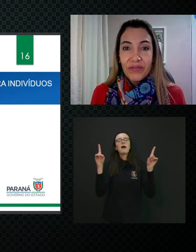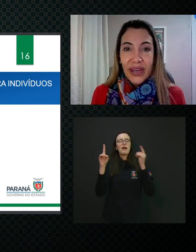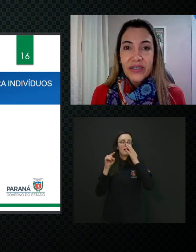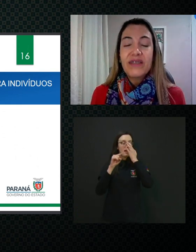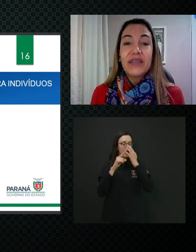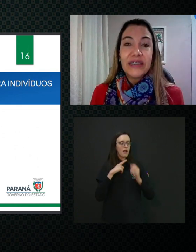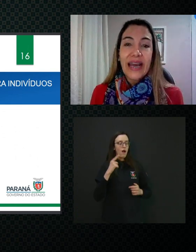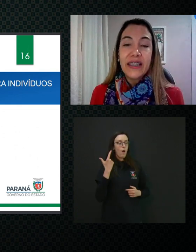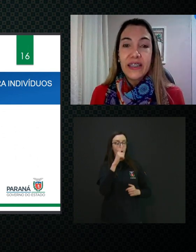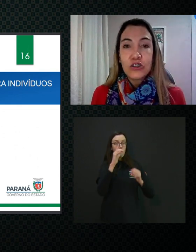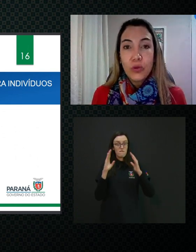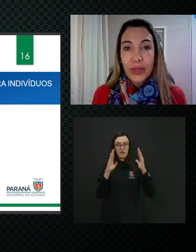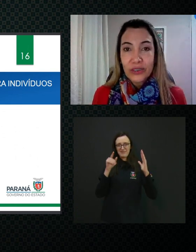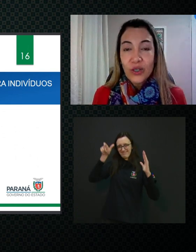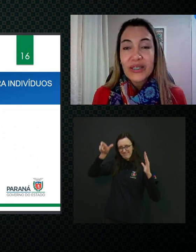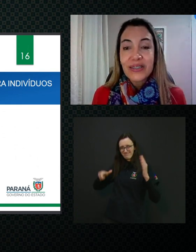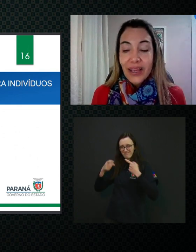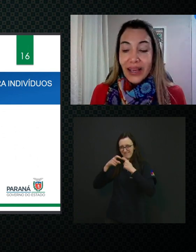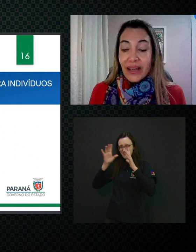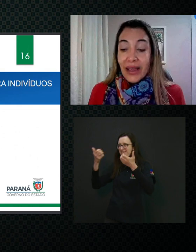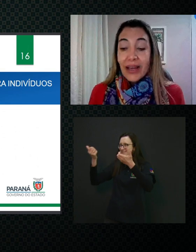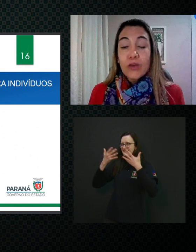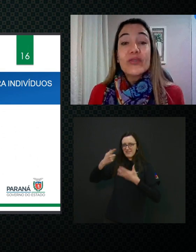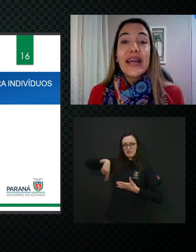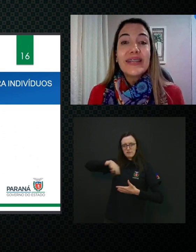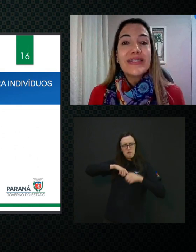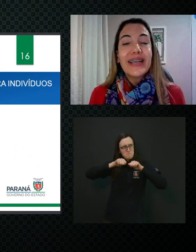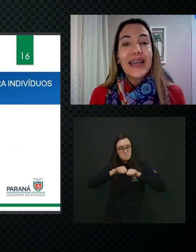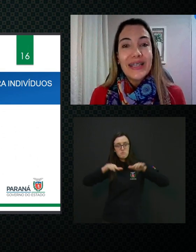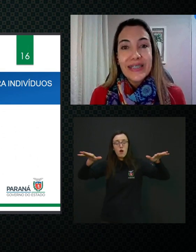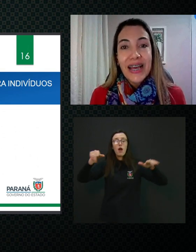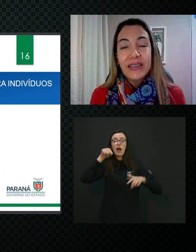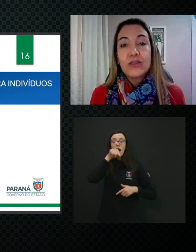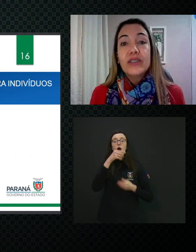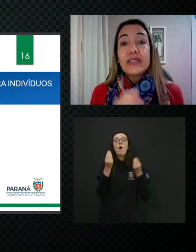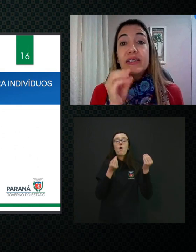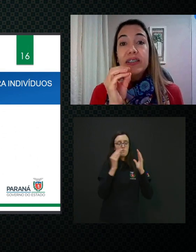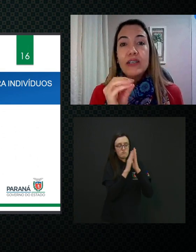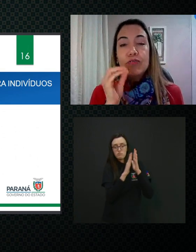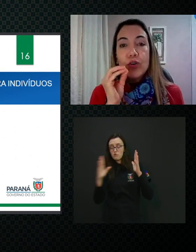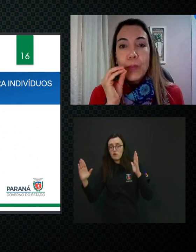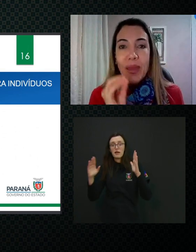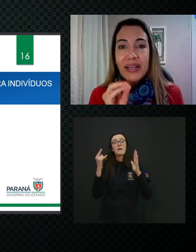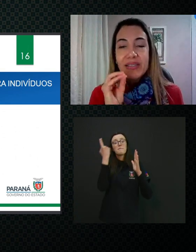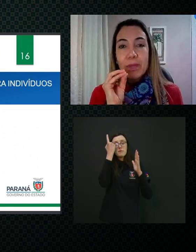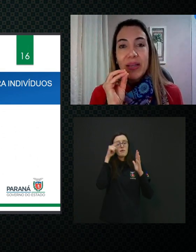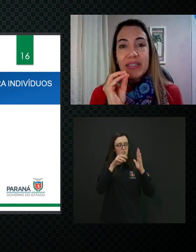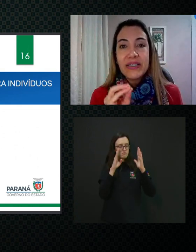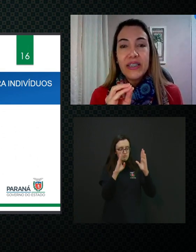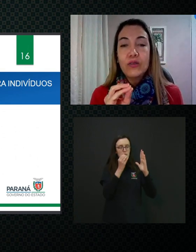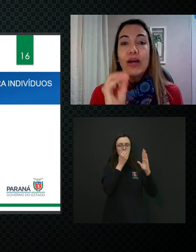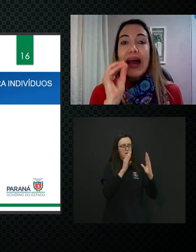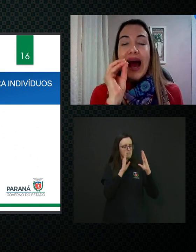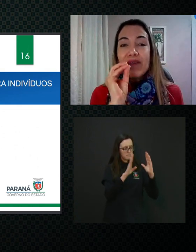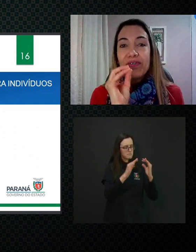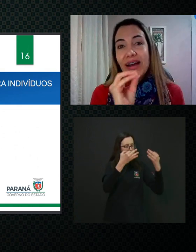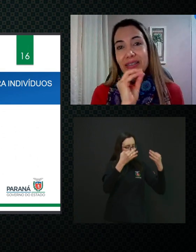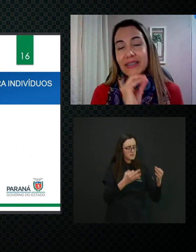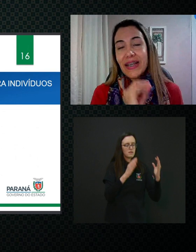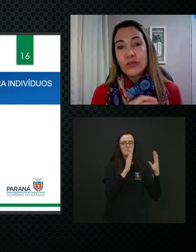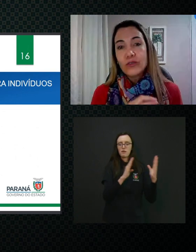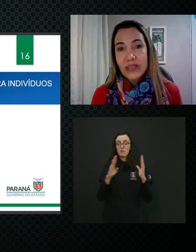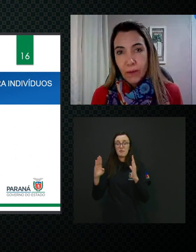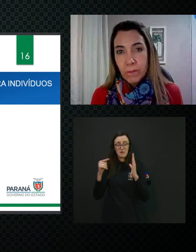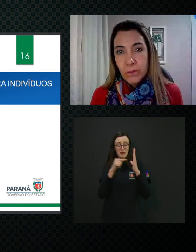outra fase que Van Dijk deixou para nós, ela consegue ser realizada se não for bem estabelecido a